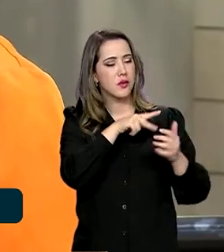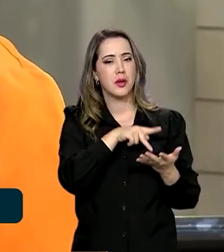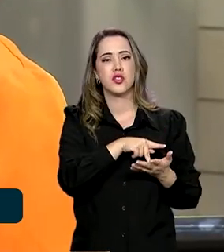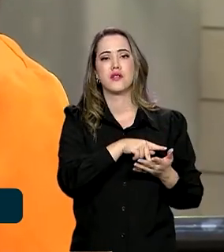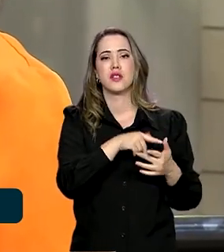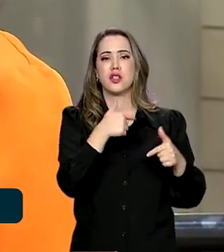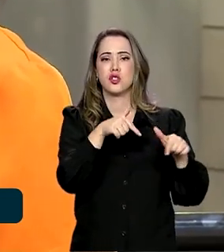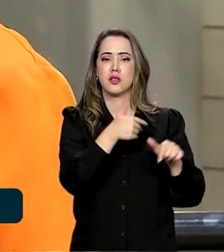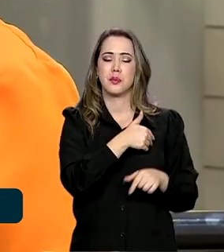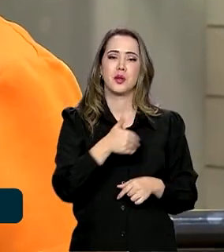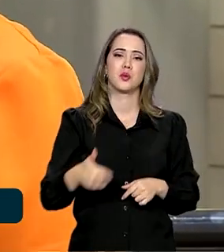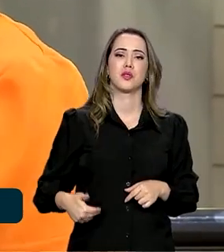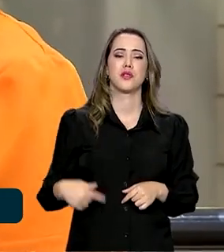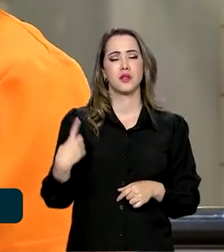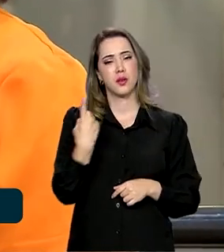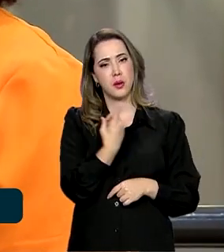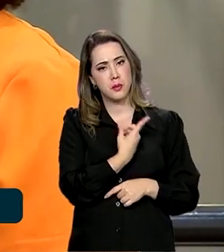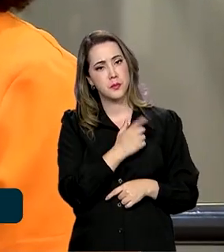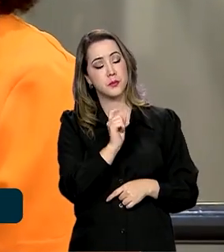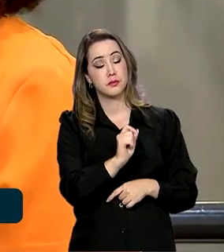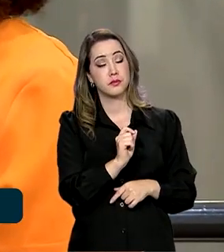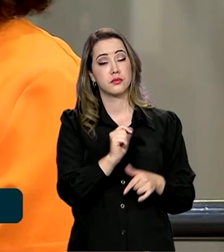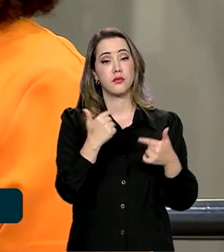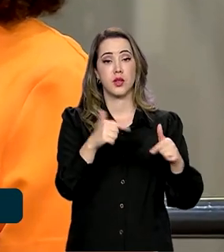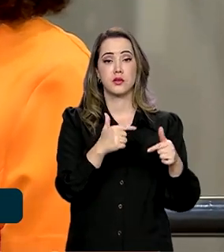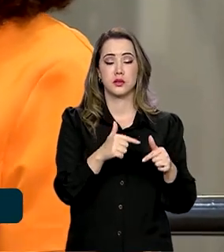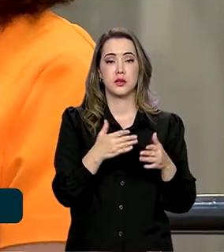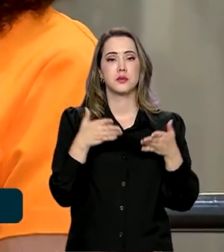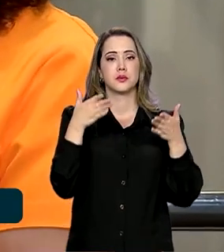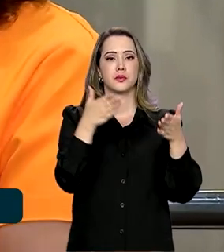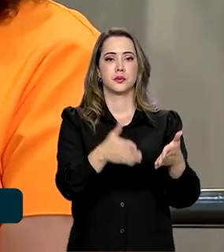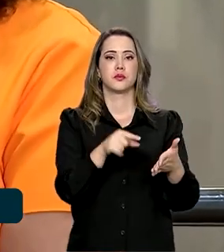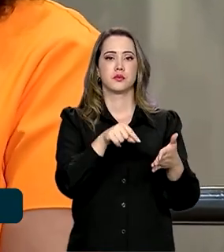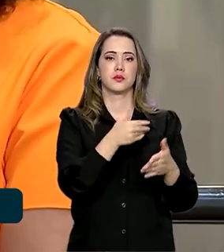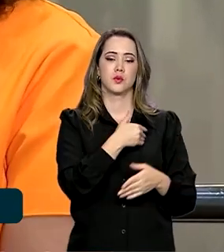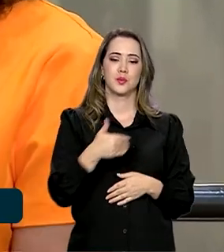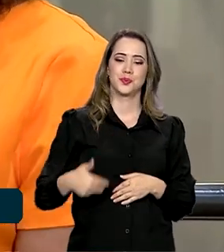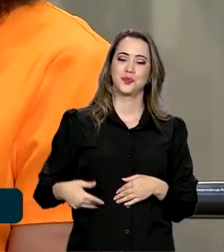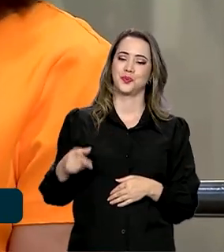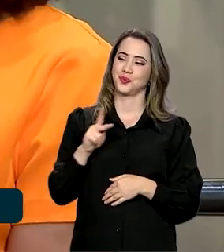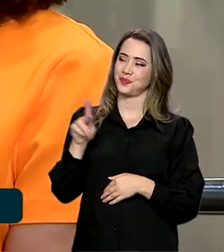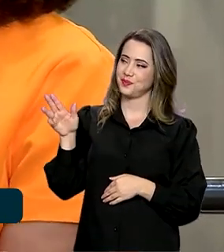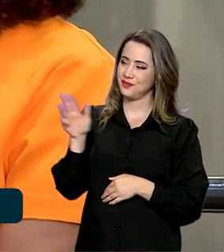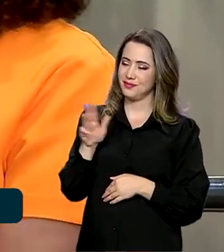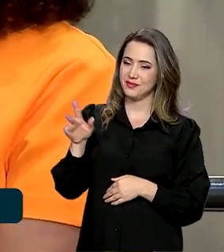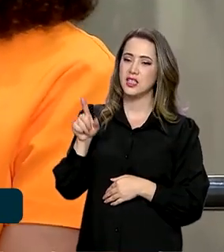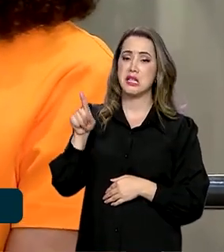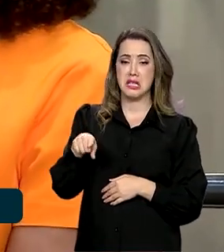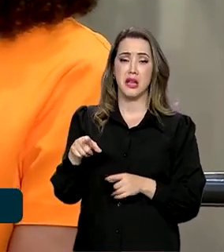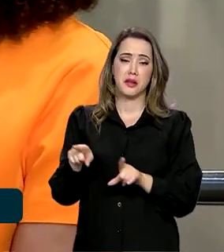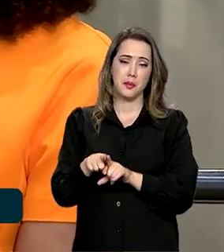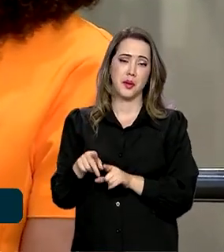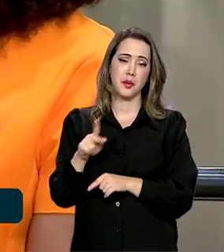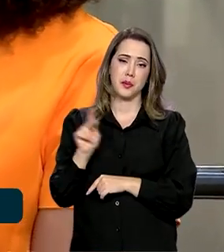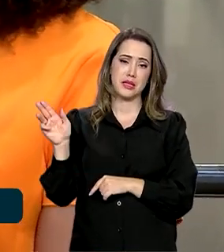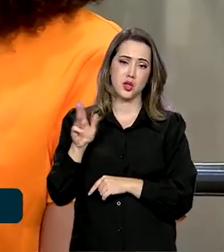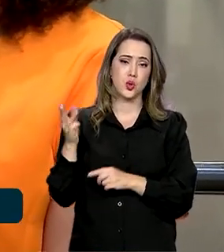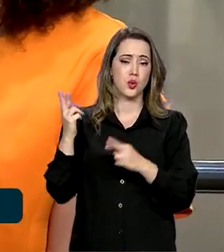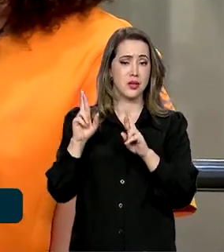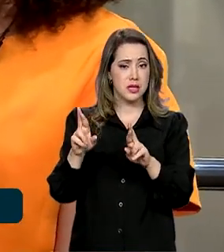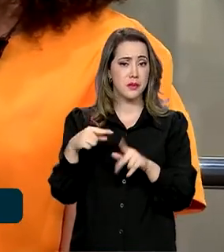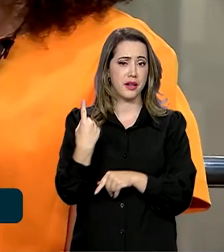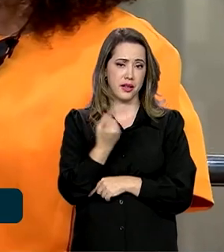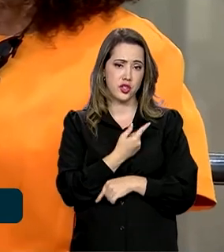nosso papel, né? Como fazendo parte do governo do presidente Lula, e é o que o presidente Lula espera de todos nós.